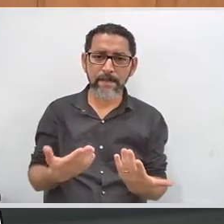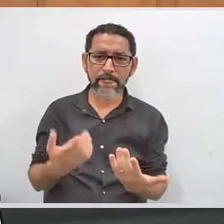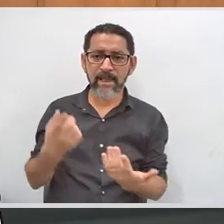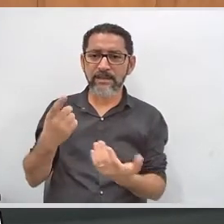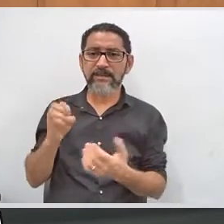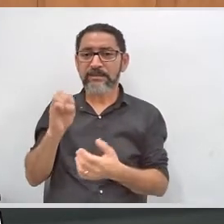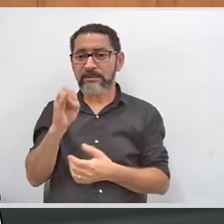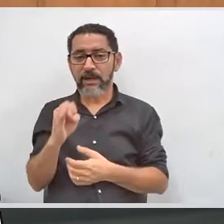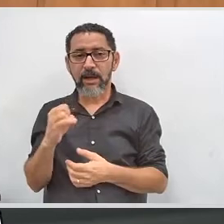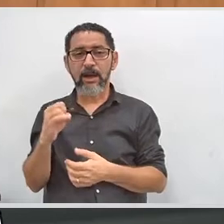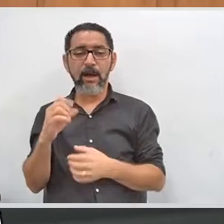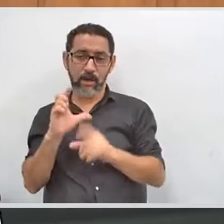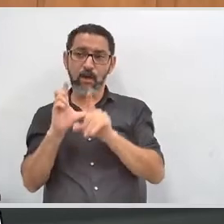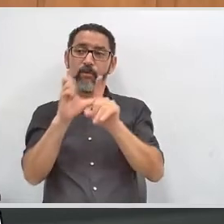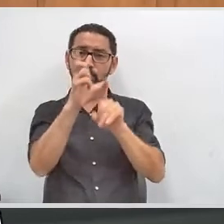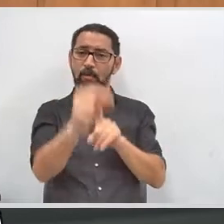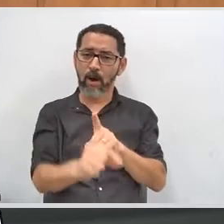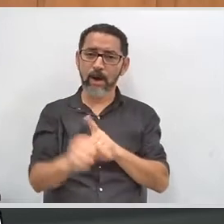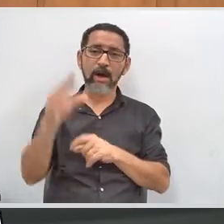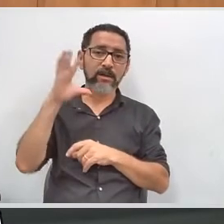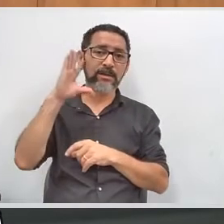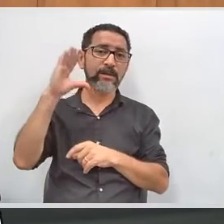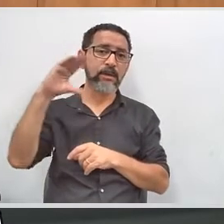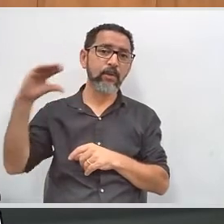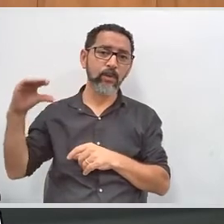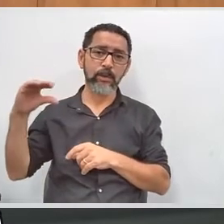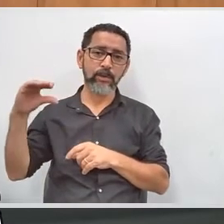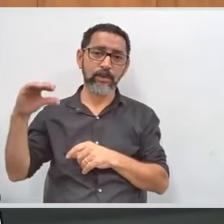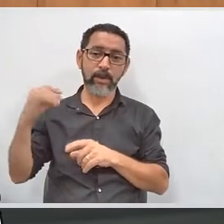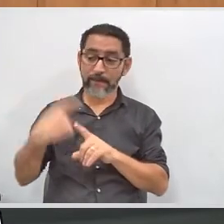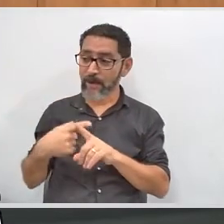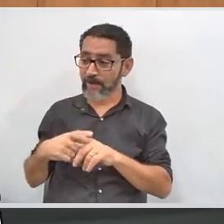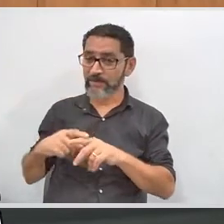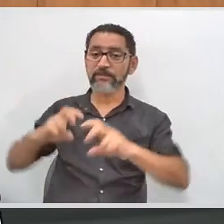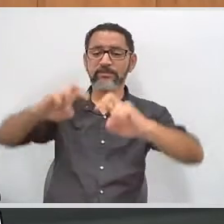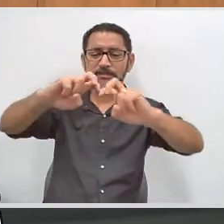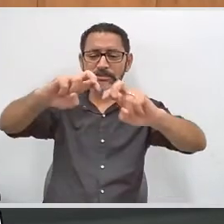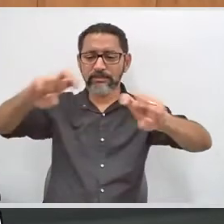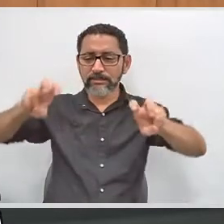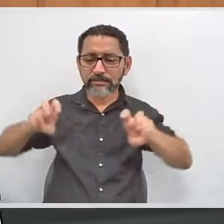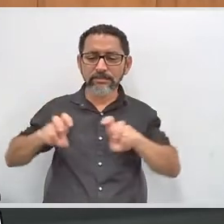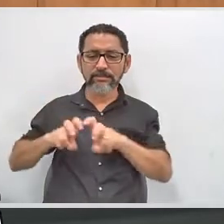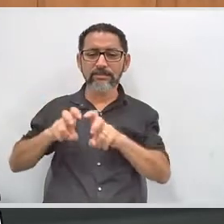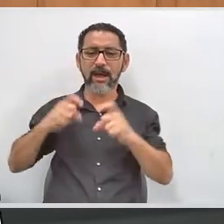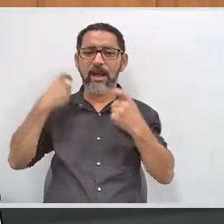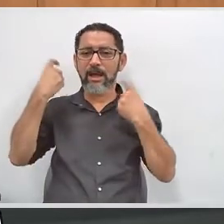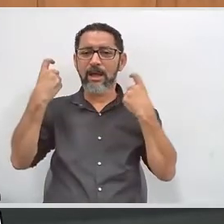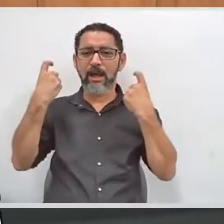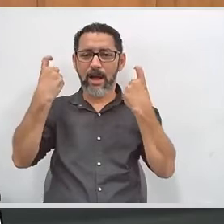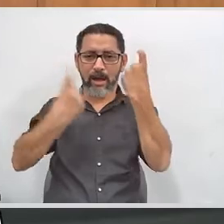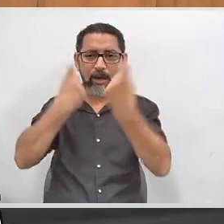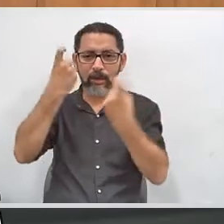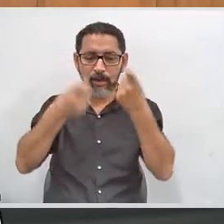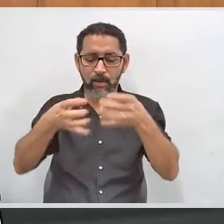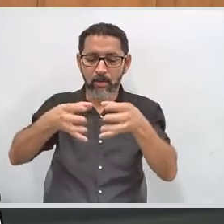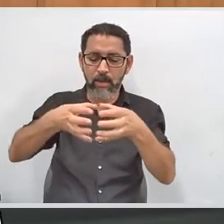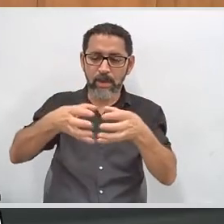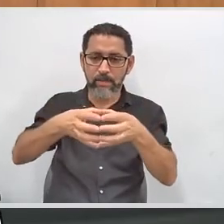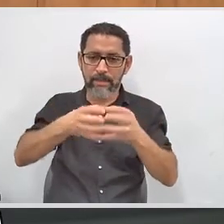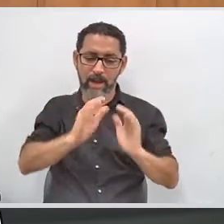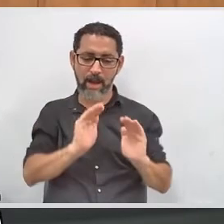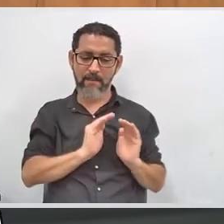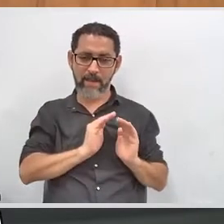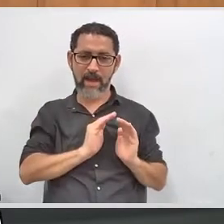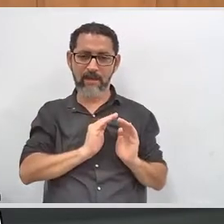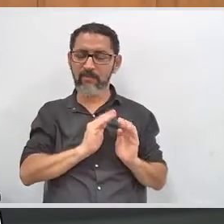hoje com essa visão de vocês, eu saio daqui muito tranquilo e eu tenho certeza que, agora, que vocês sentarem com a nossa equipe para discutir isso mais profundamente para que nós possamos